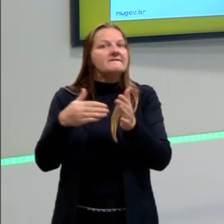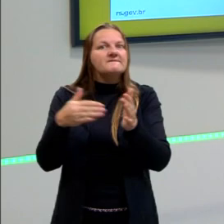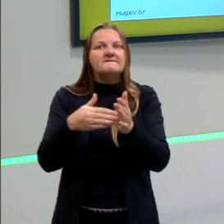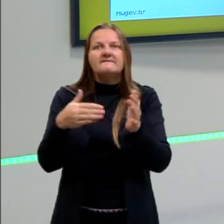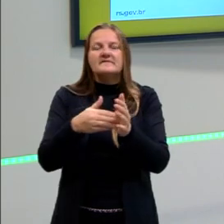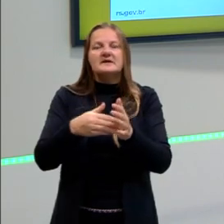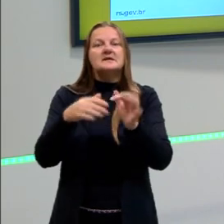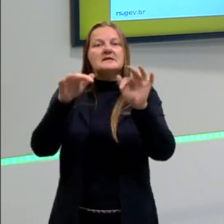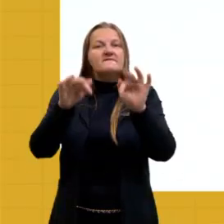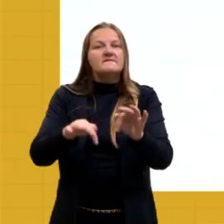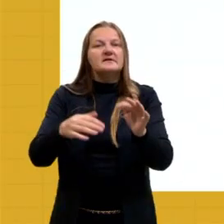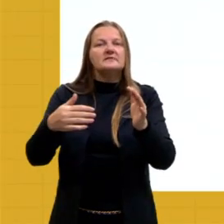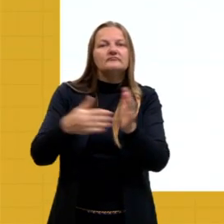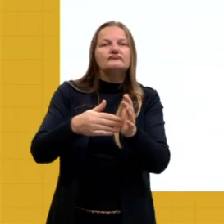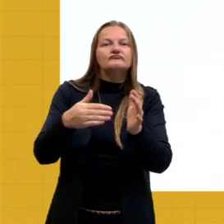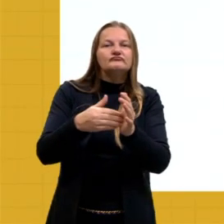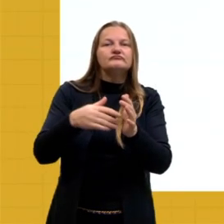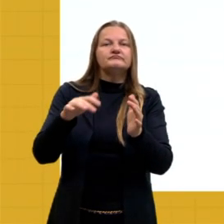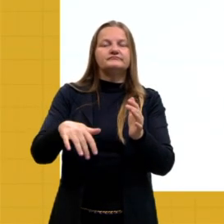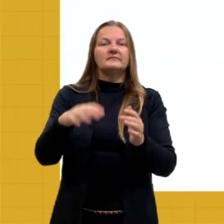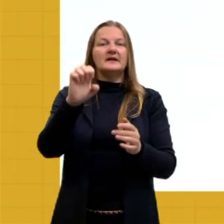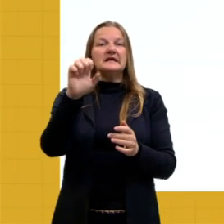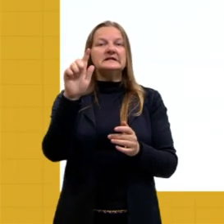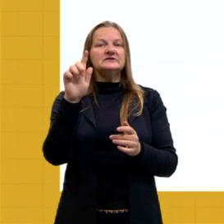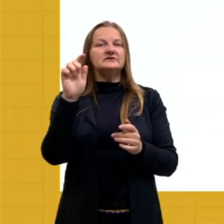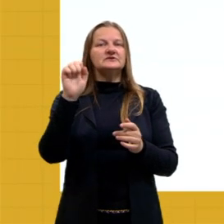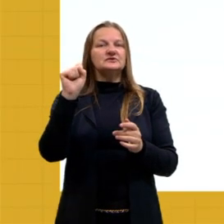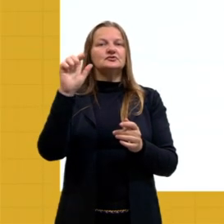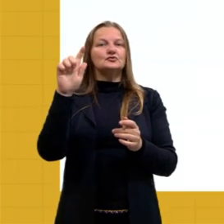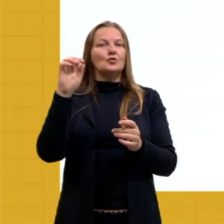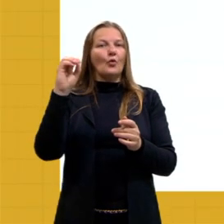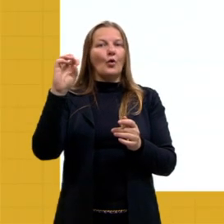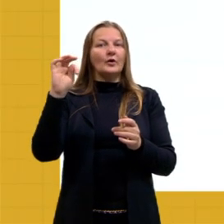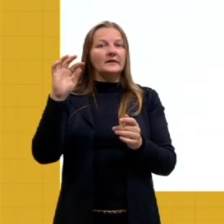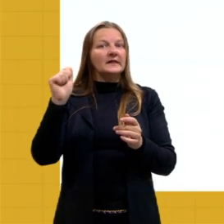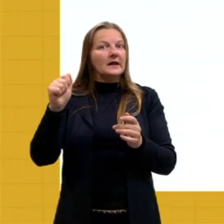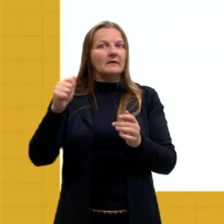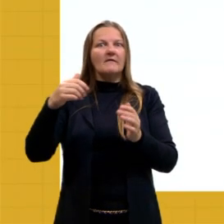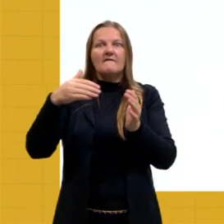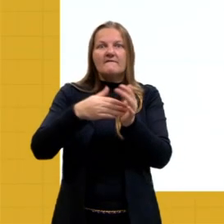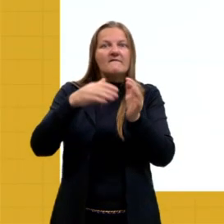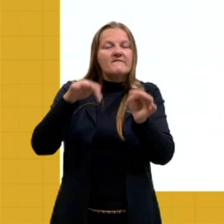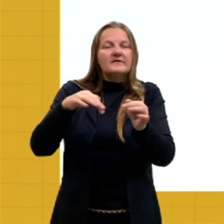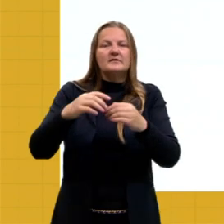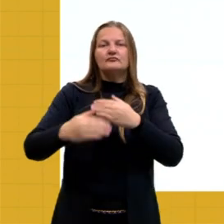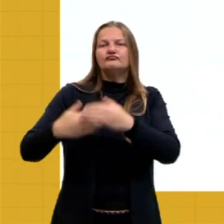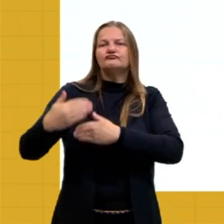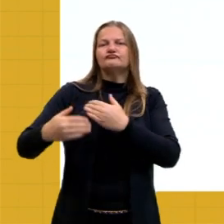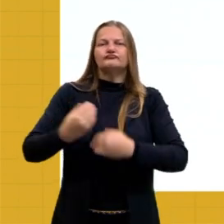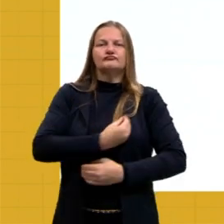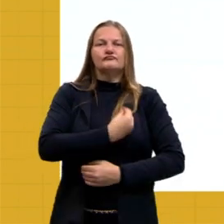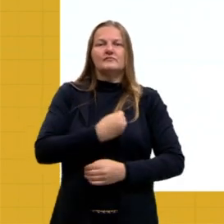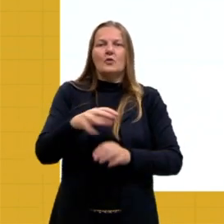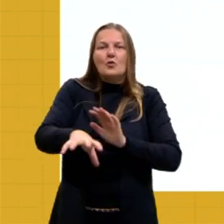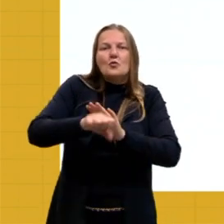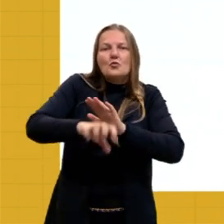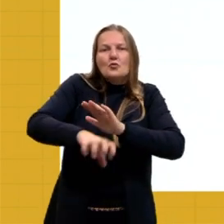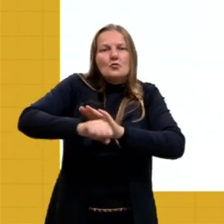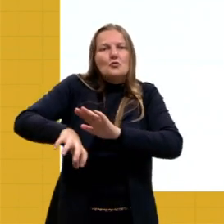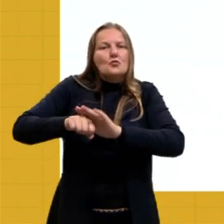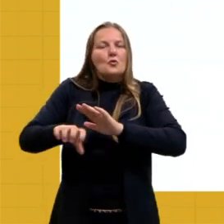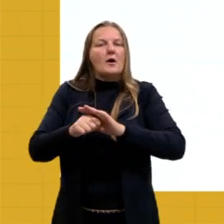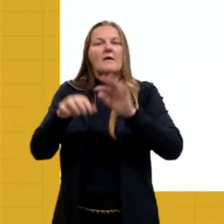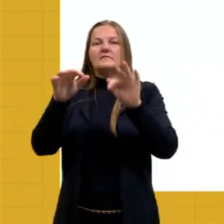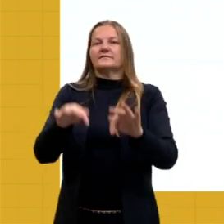esgotáveis, né, dentro do período do ser humano, da nossa vivência, né, como ser humano de 80,